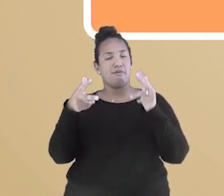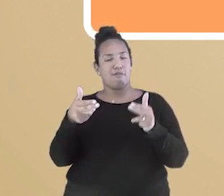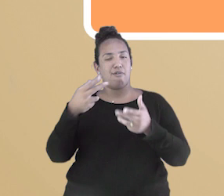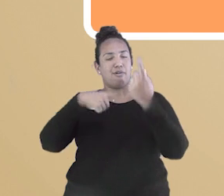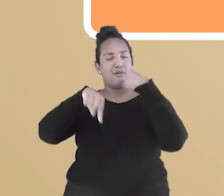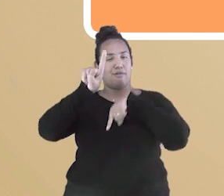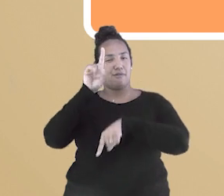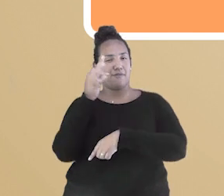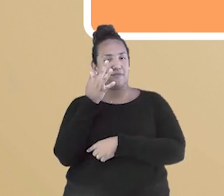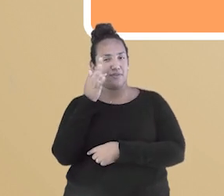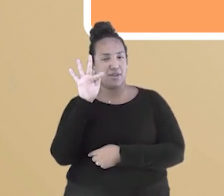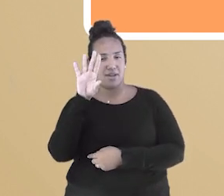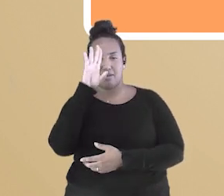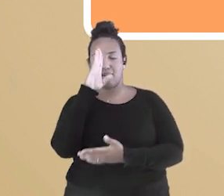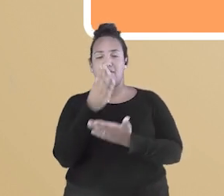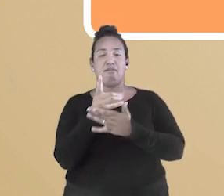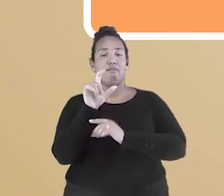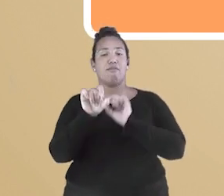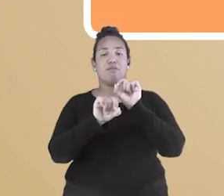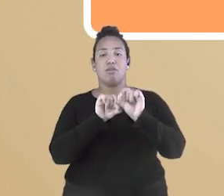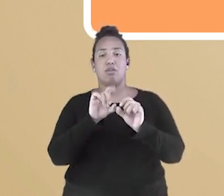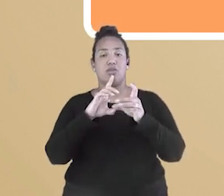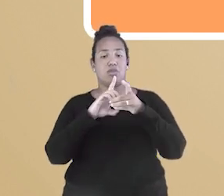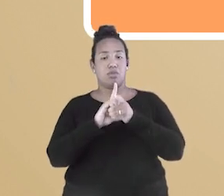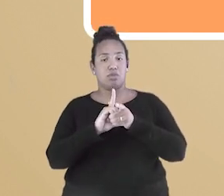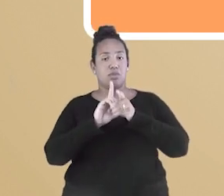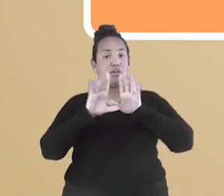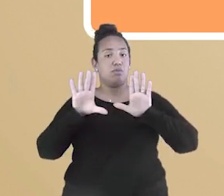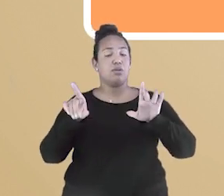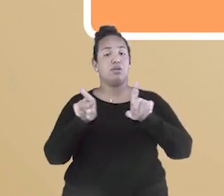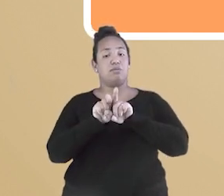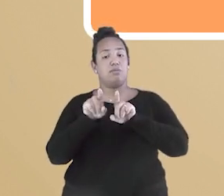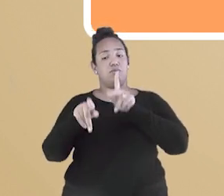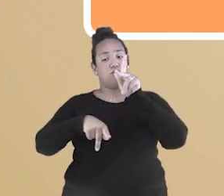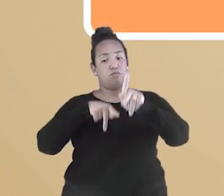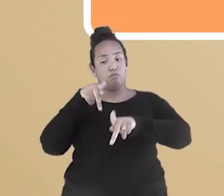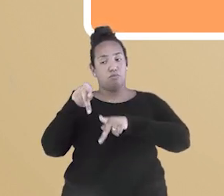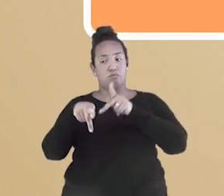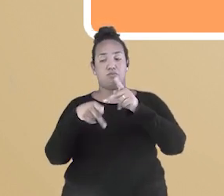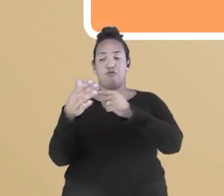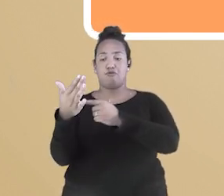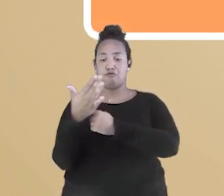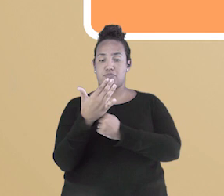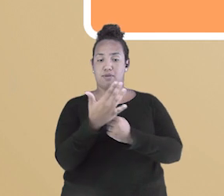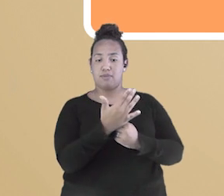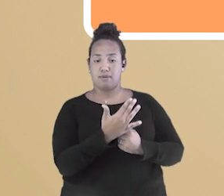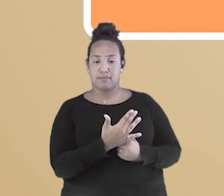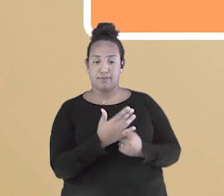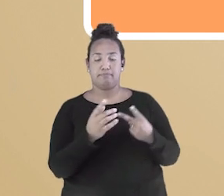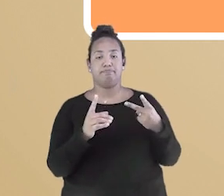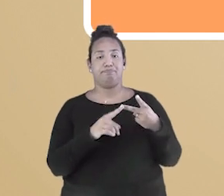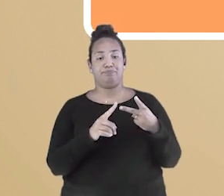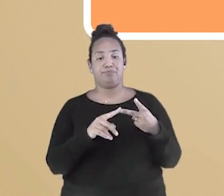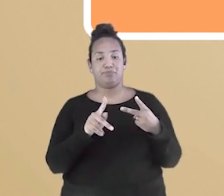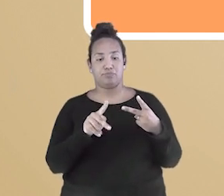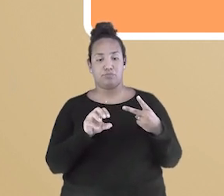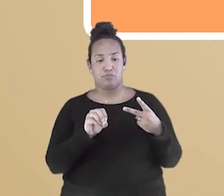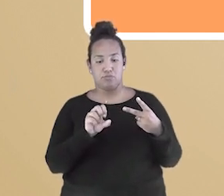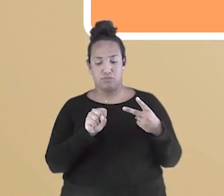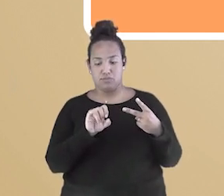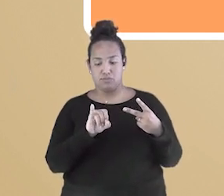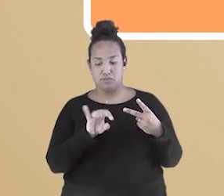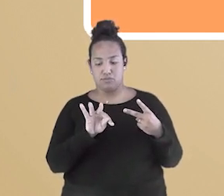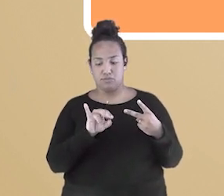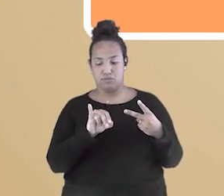na plena democracia e na participação popular. Já um modelo positivista, inspirado pelas ideias de Augusto